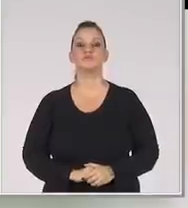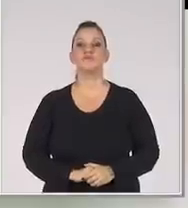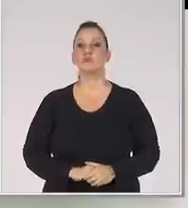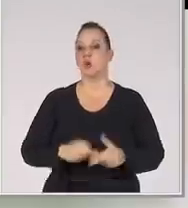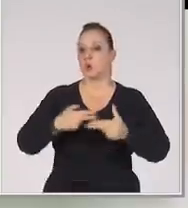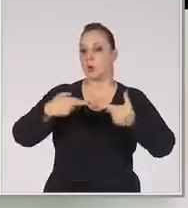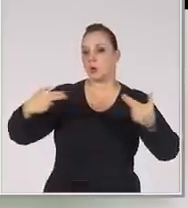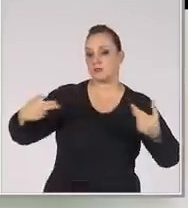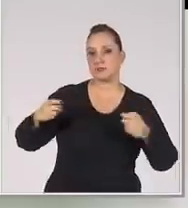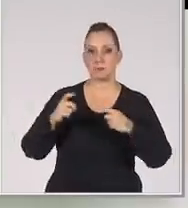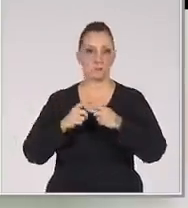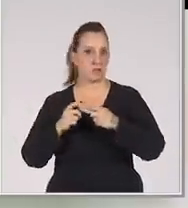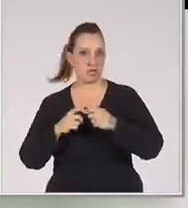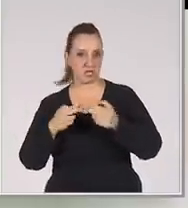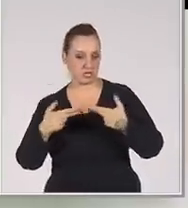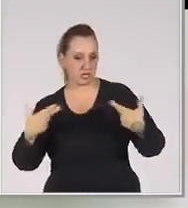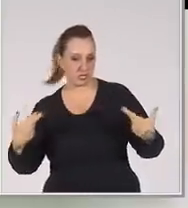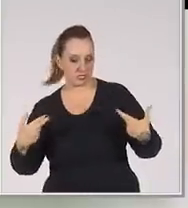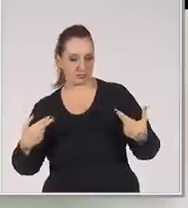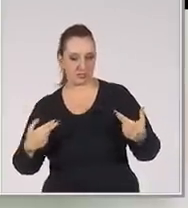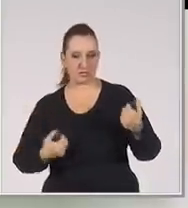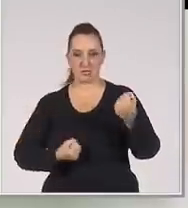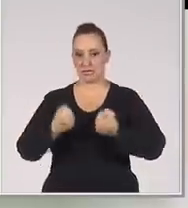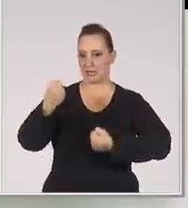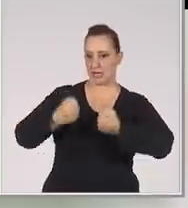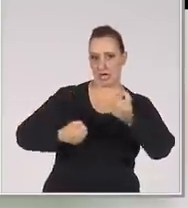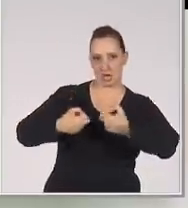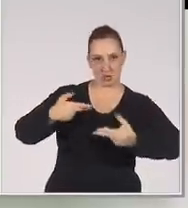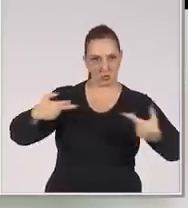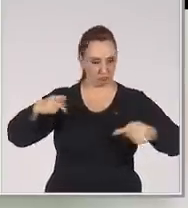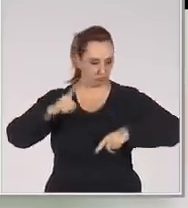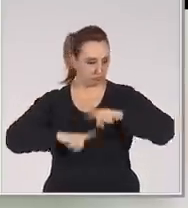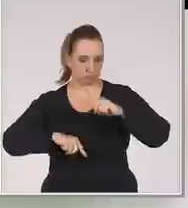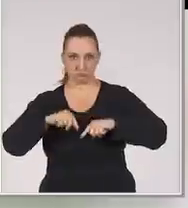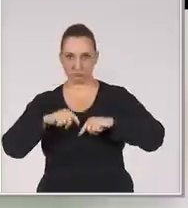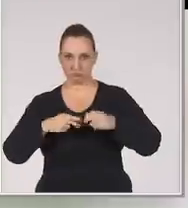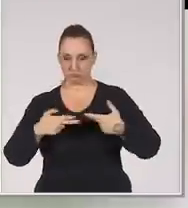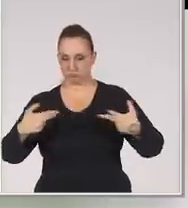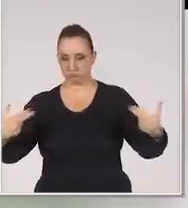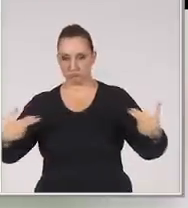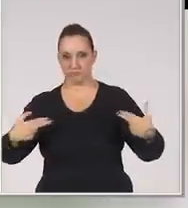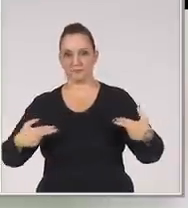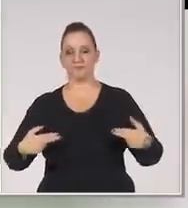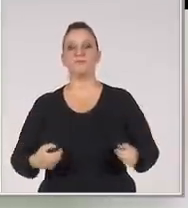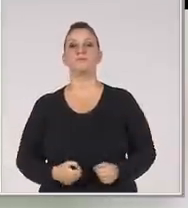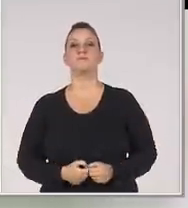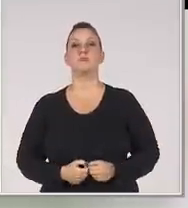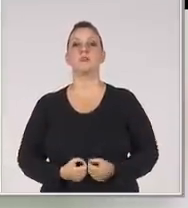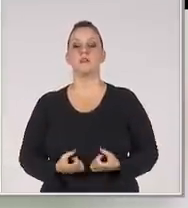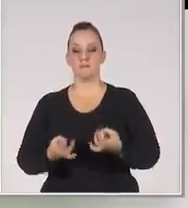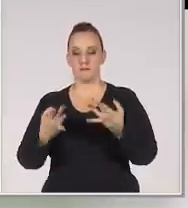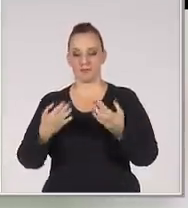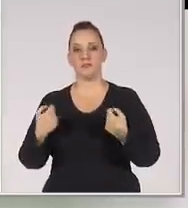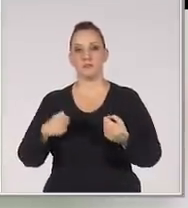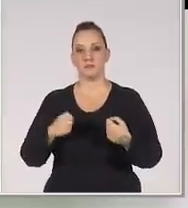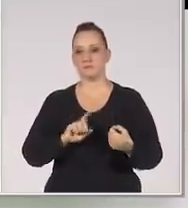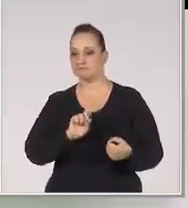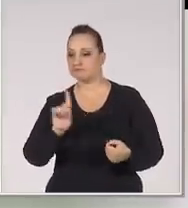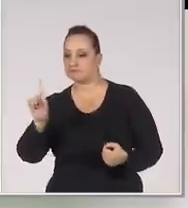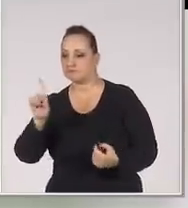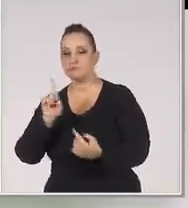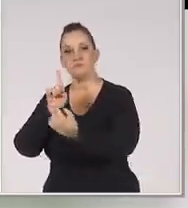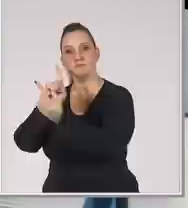Instrumentos Autopeças Que aí o vendedor precisa Ir até